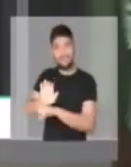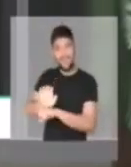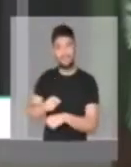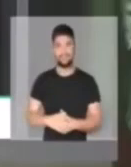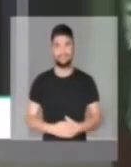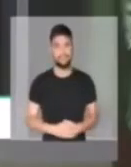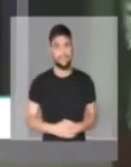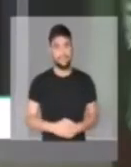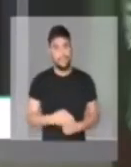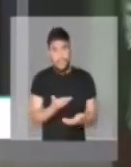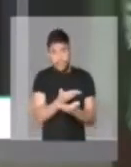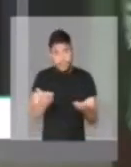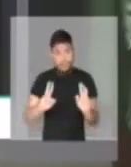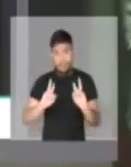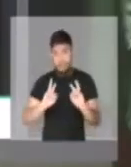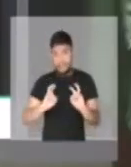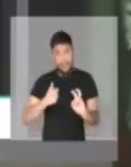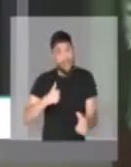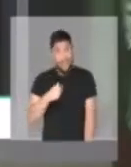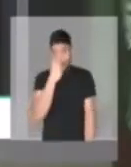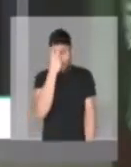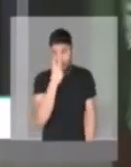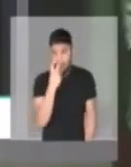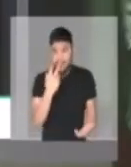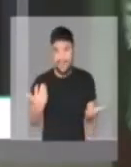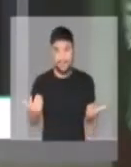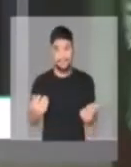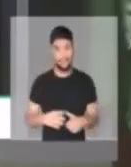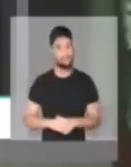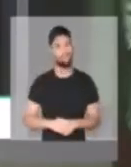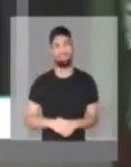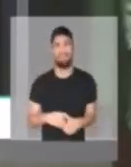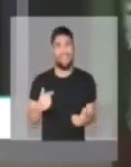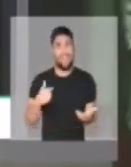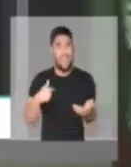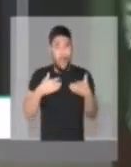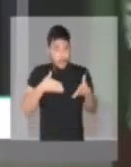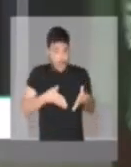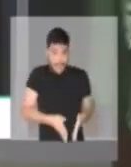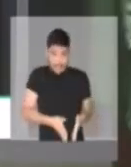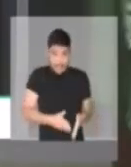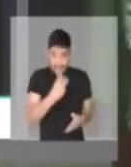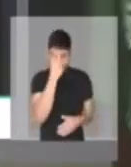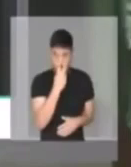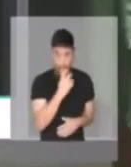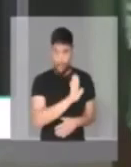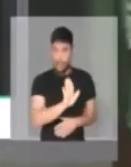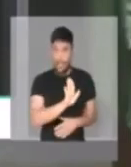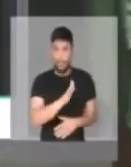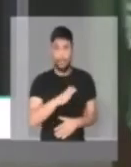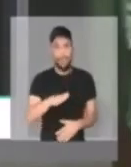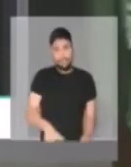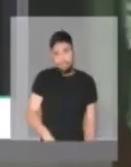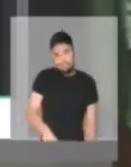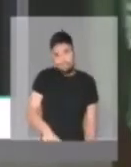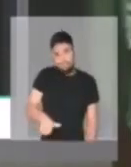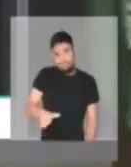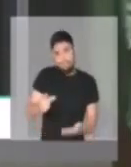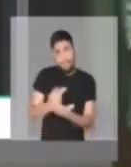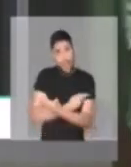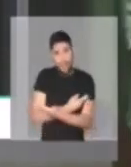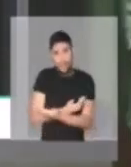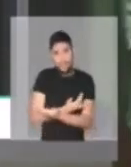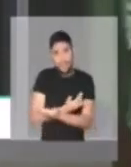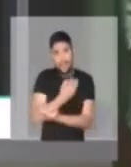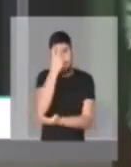E como todos já devem ter percebido, eu sou cego. E eu não nasci cego, mas sim fiquei cego, depois de nove